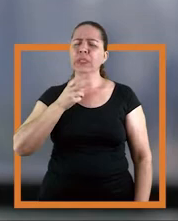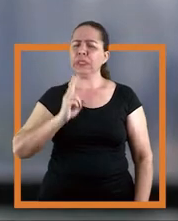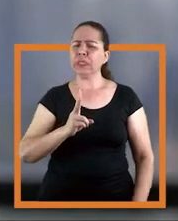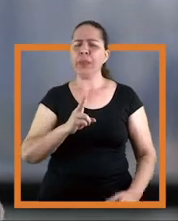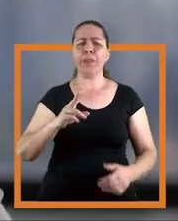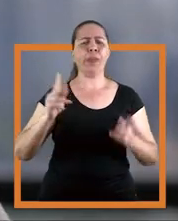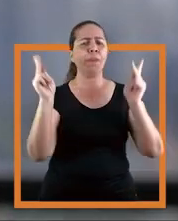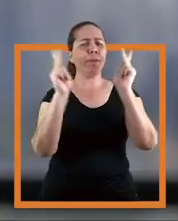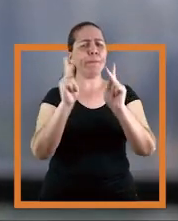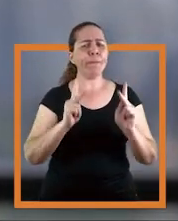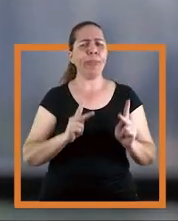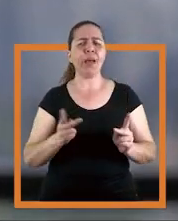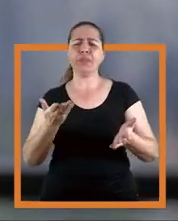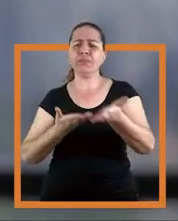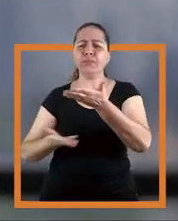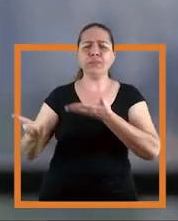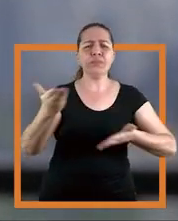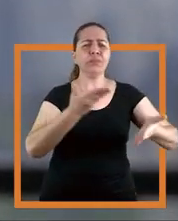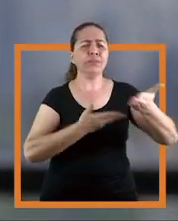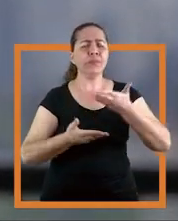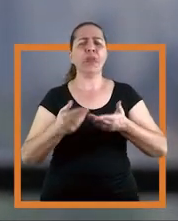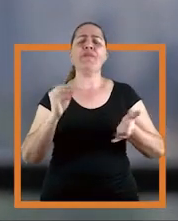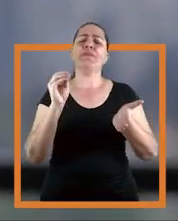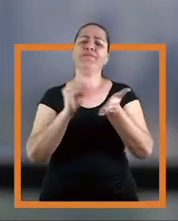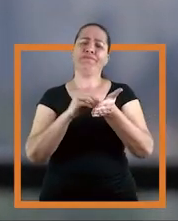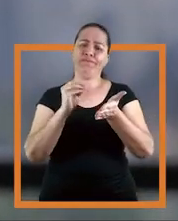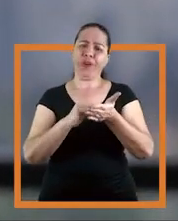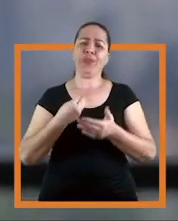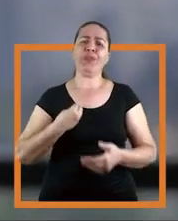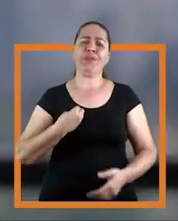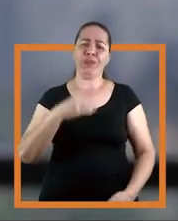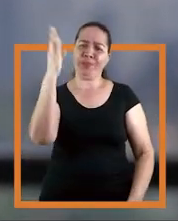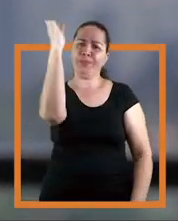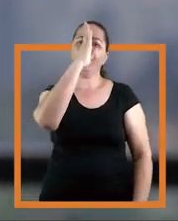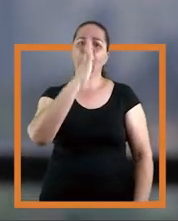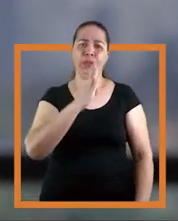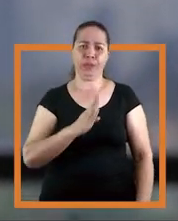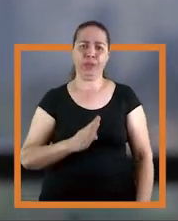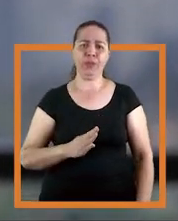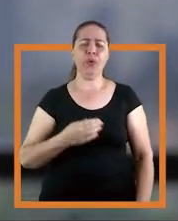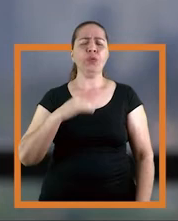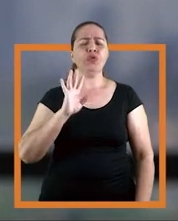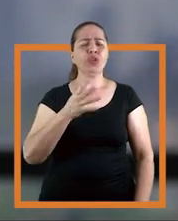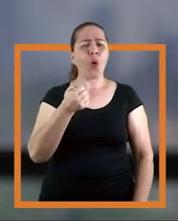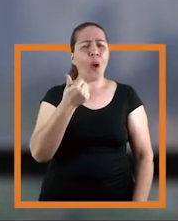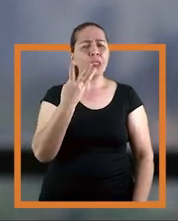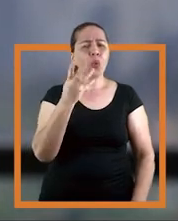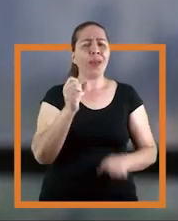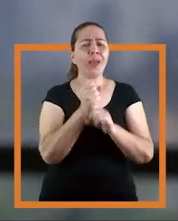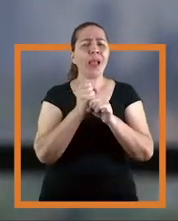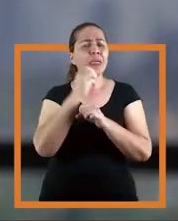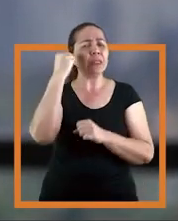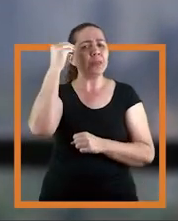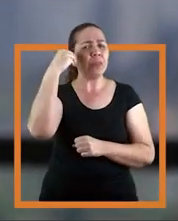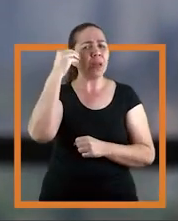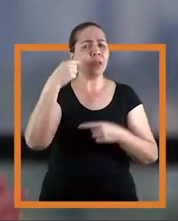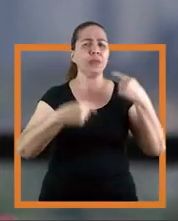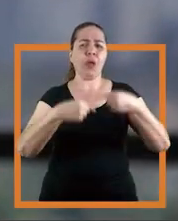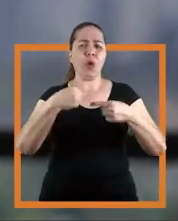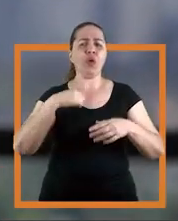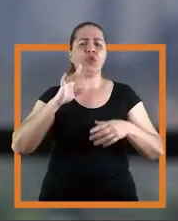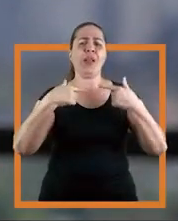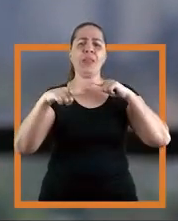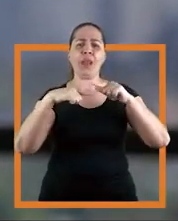conciliação, que tanto está faltando na vida do nosso país. Eu tenho quase 40 anos de vida pública, servia aos poderes